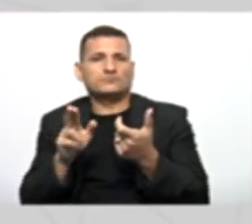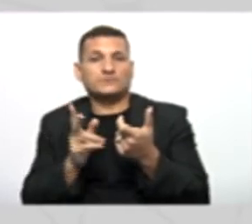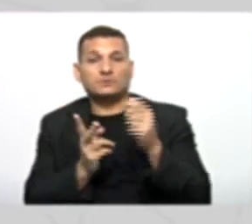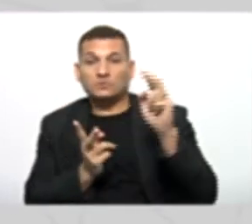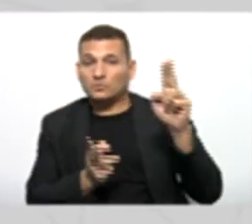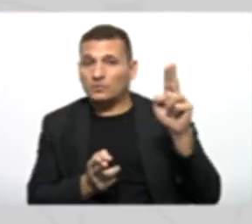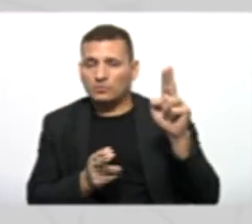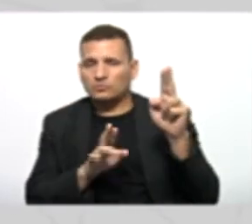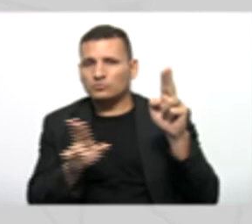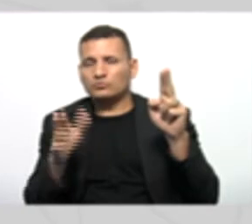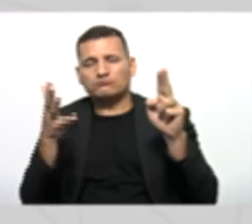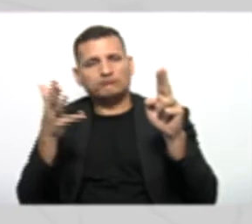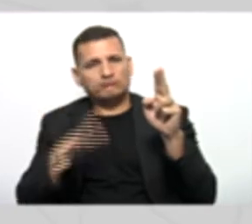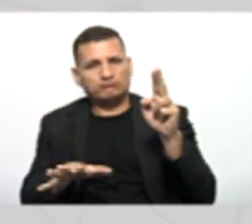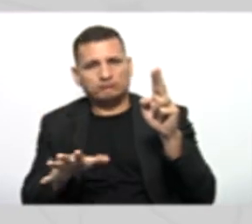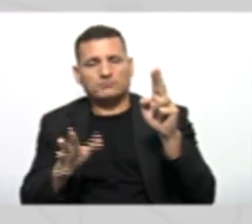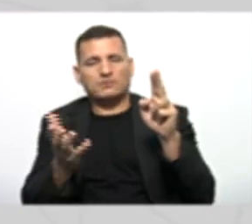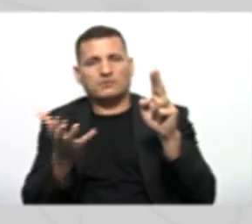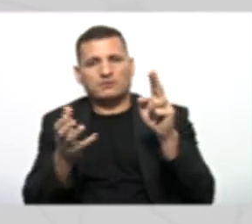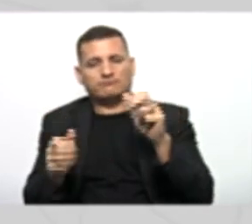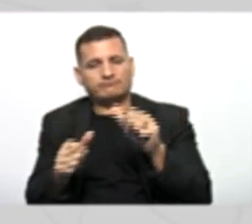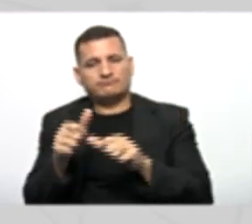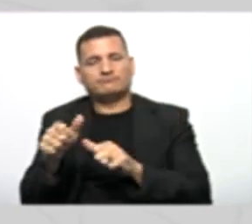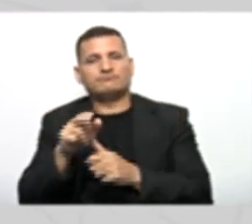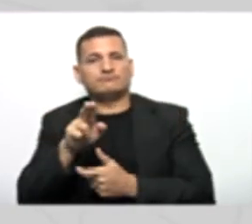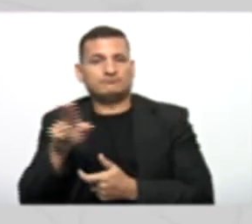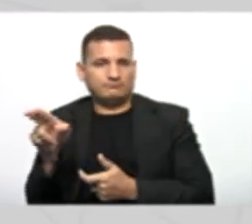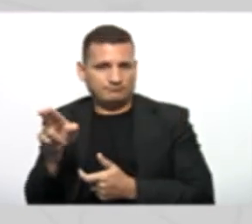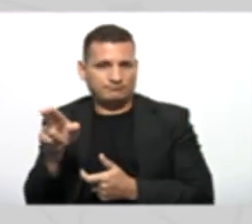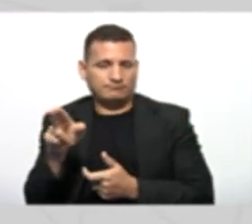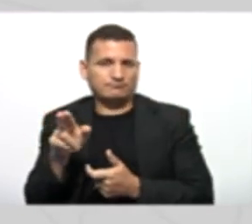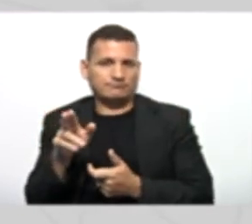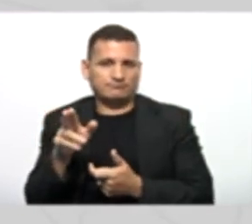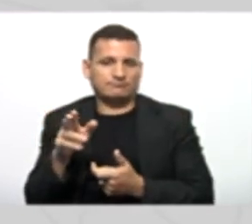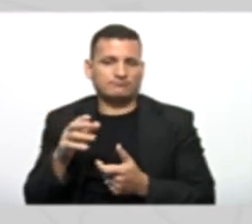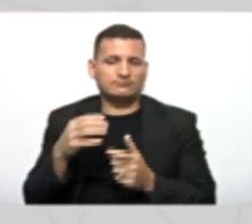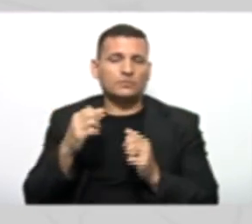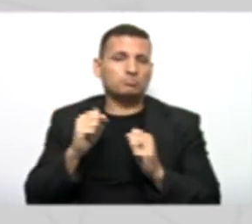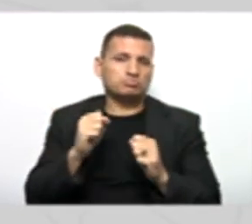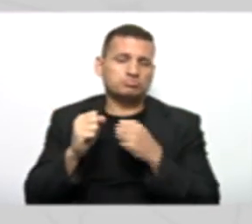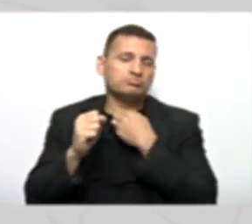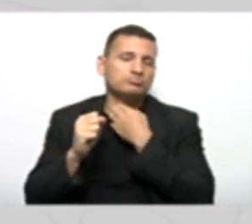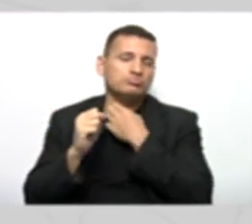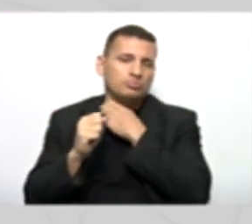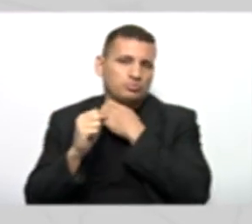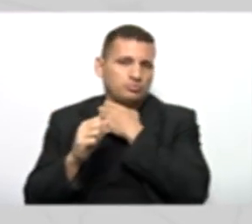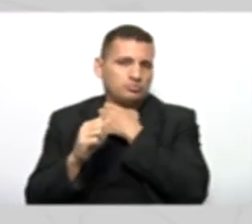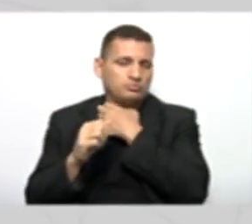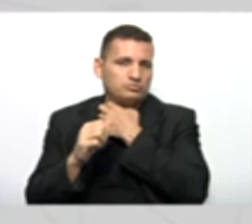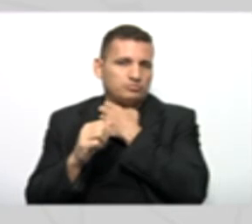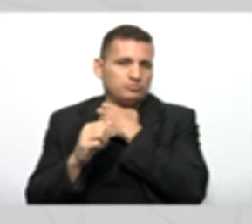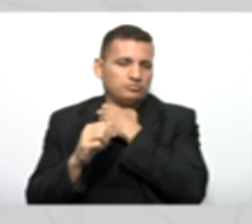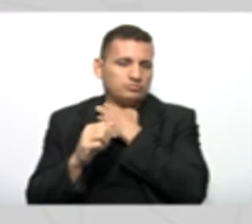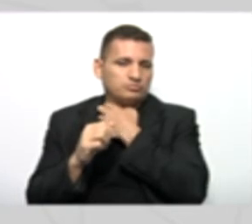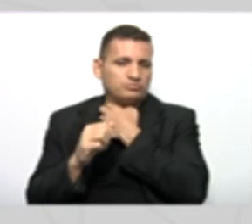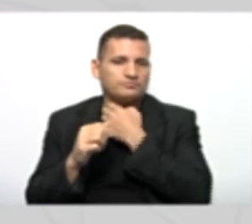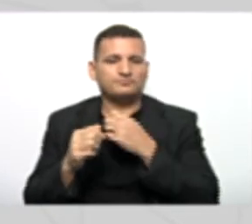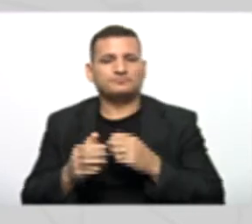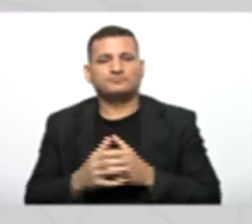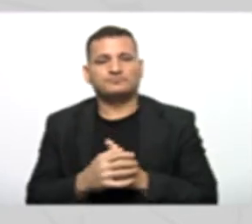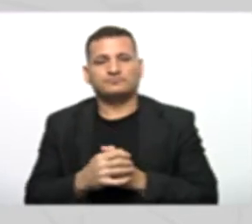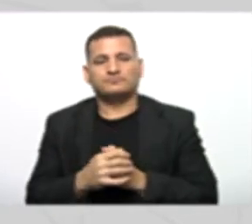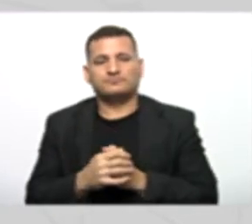mesmo nome Que foi herdado Da classe pai Então isso pode acontecer A partir do conceito De polimorfismo